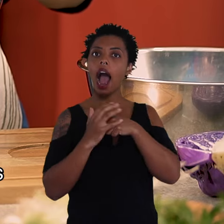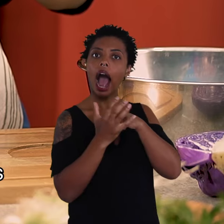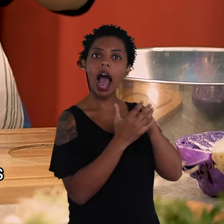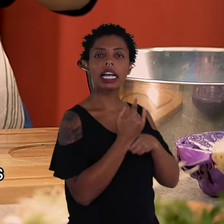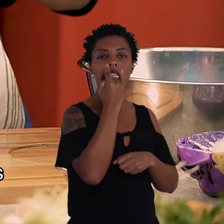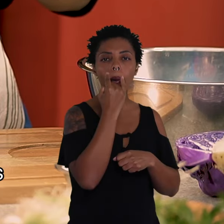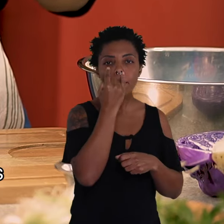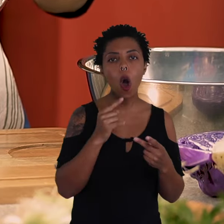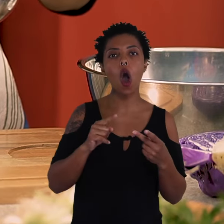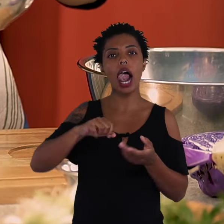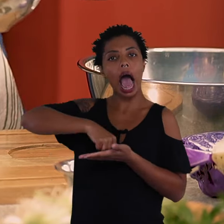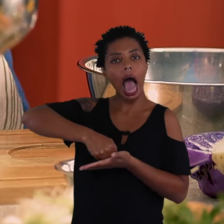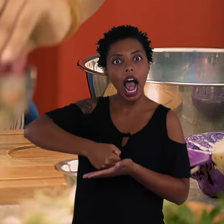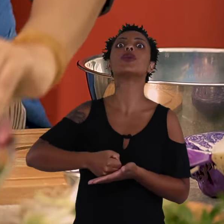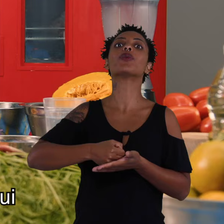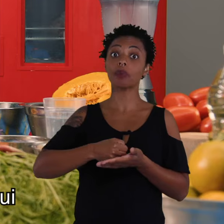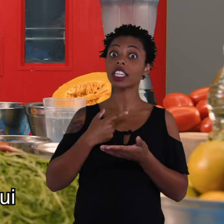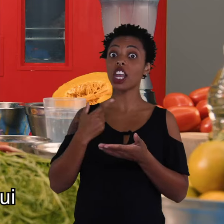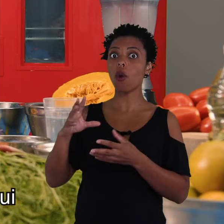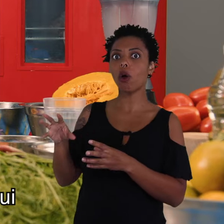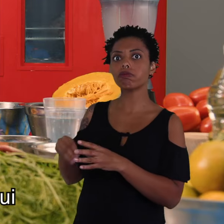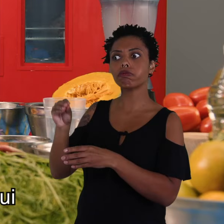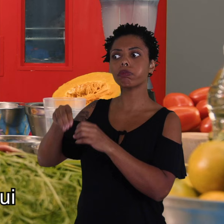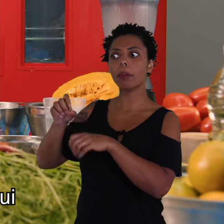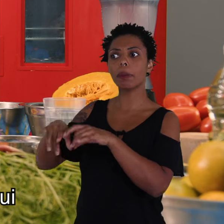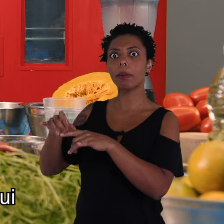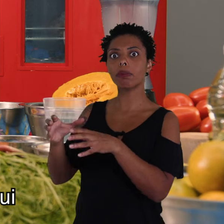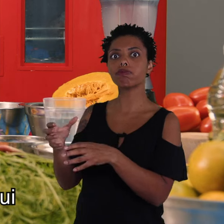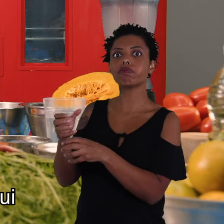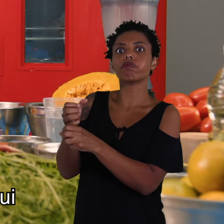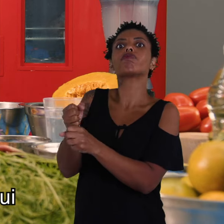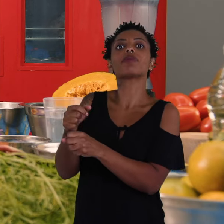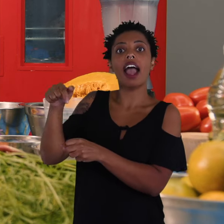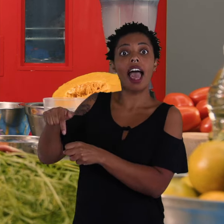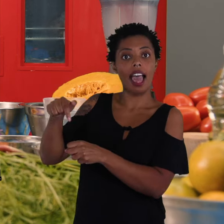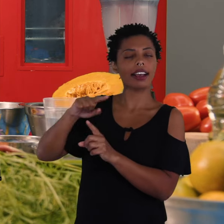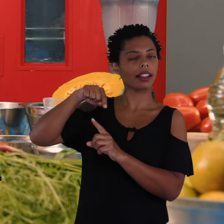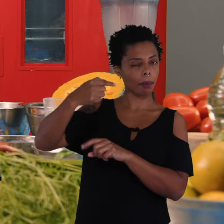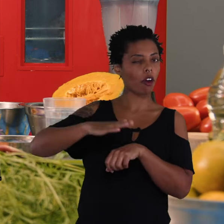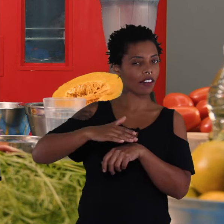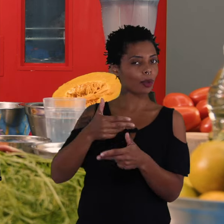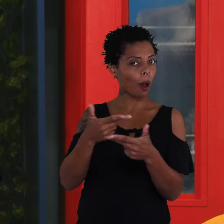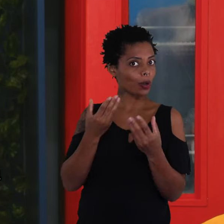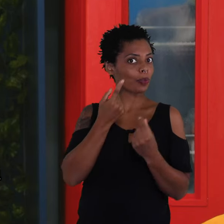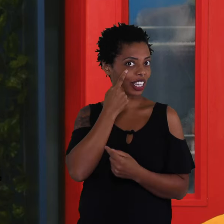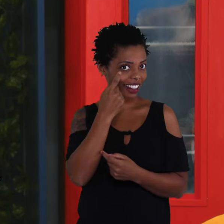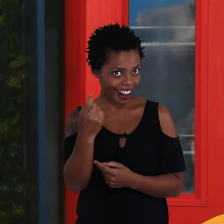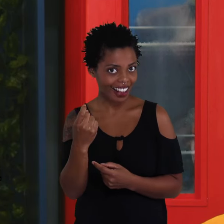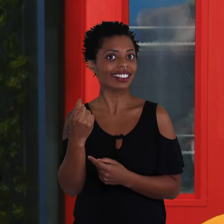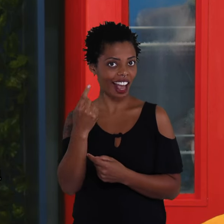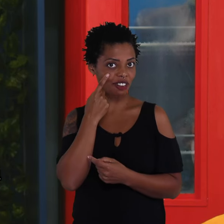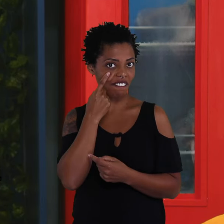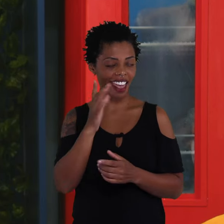cascas de cebola, casca de alho e eu vou juntar com outros aqui para depois fazer uma